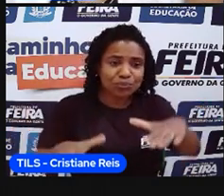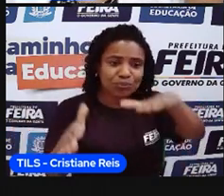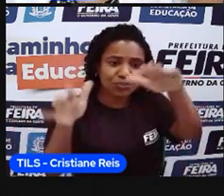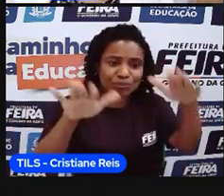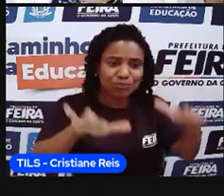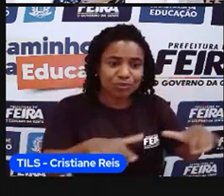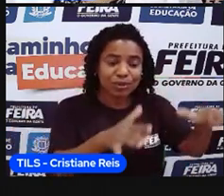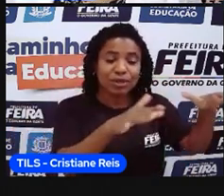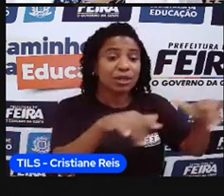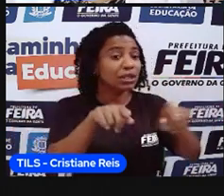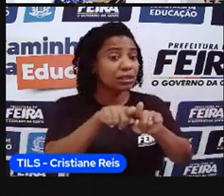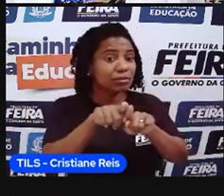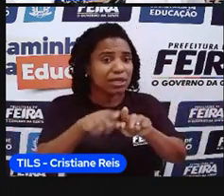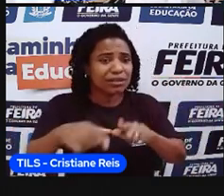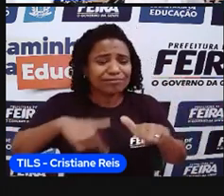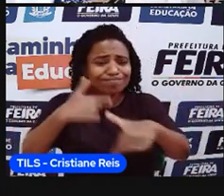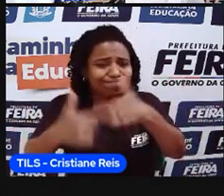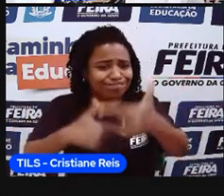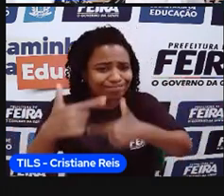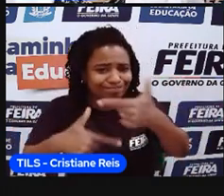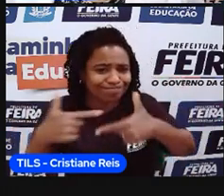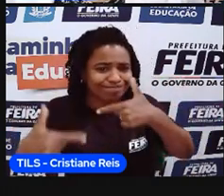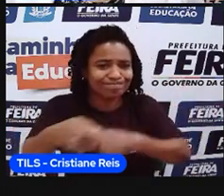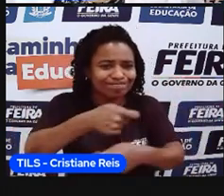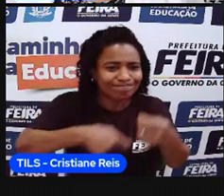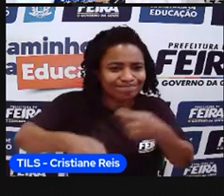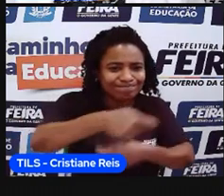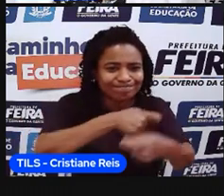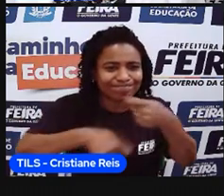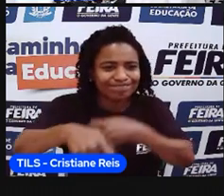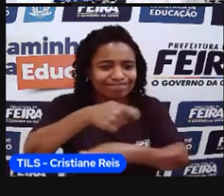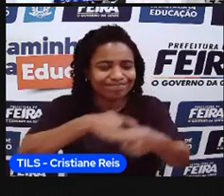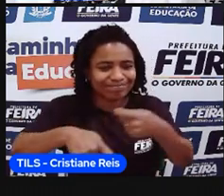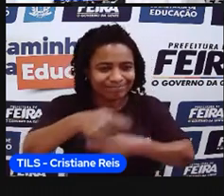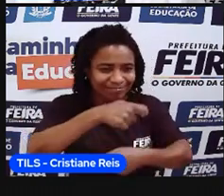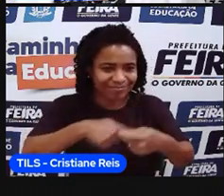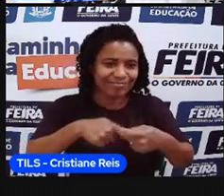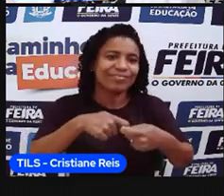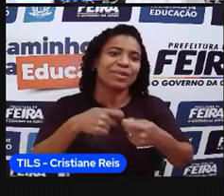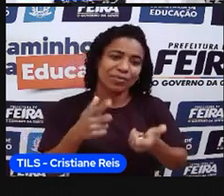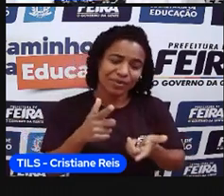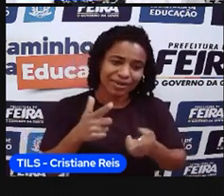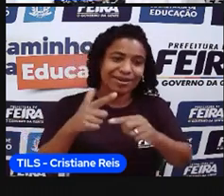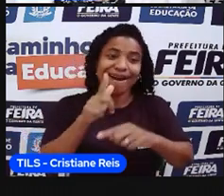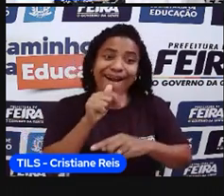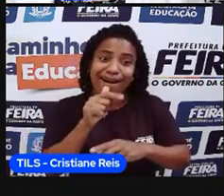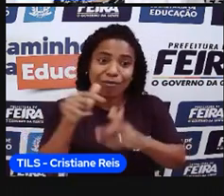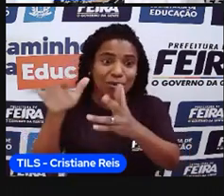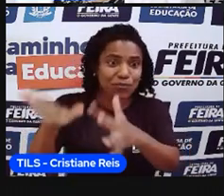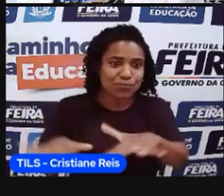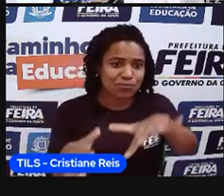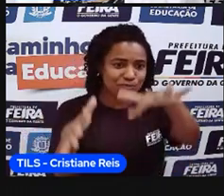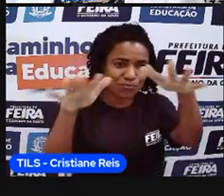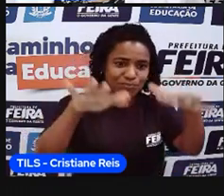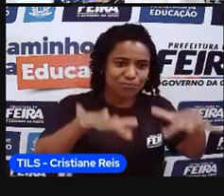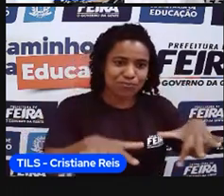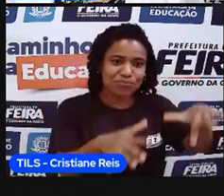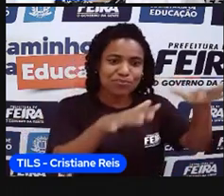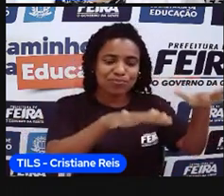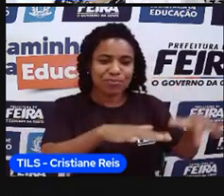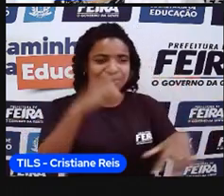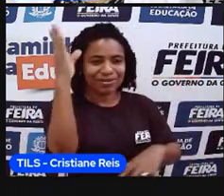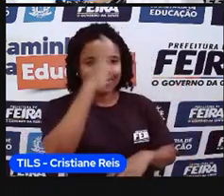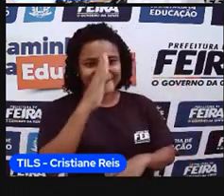atividade econômica no território brasileiro, né? Essa característica de ter esse oceano banhando uma quantidade enorme, né? Das terras